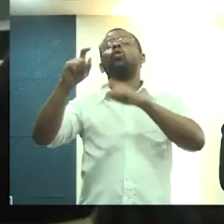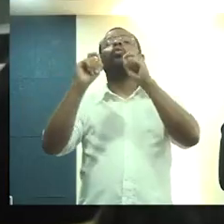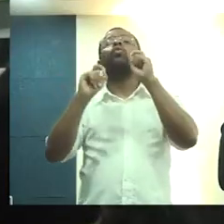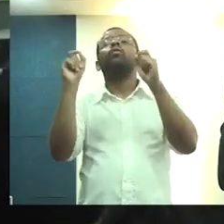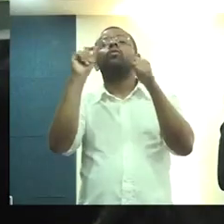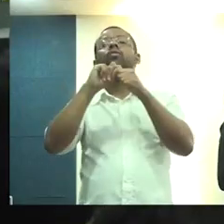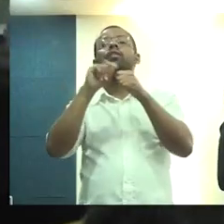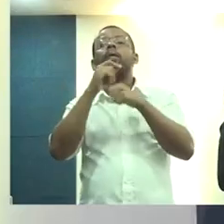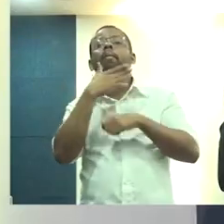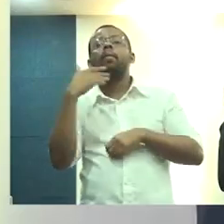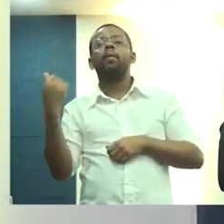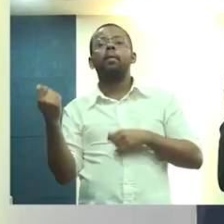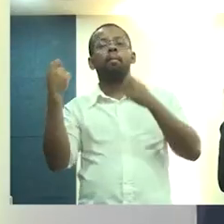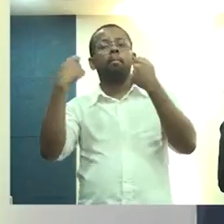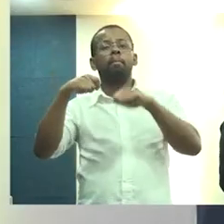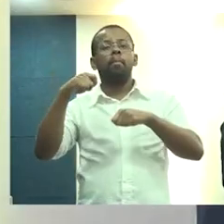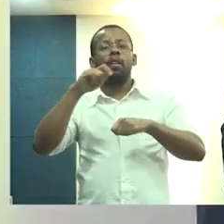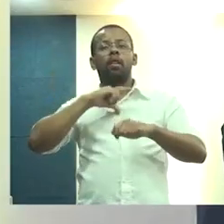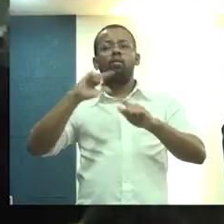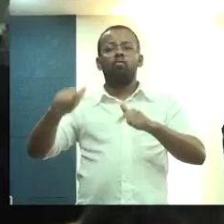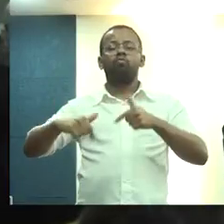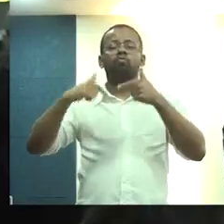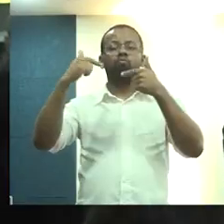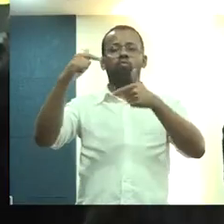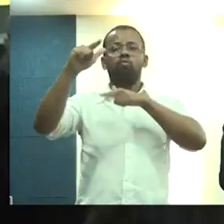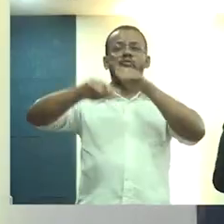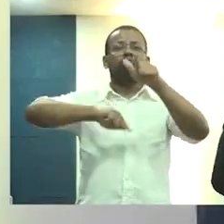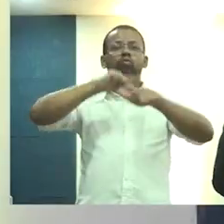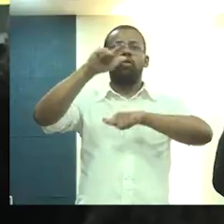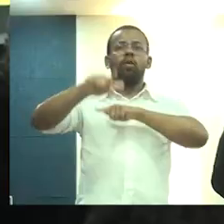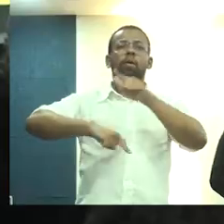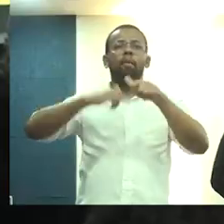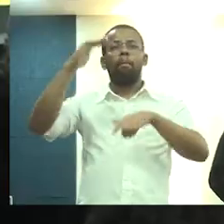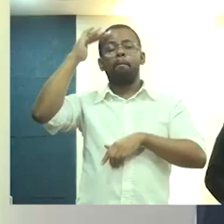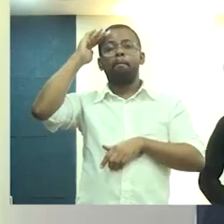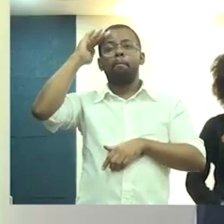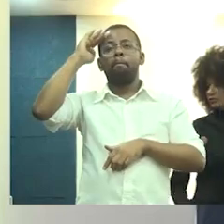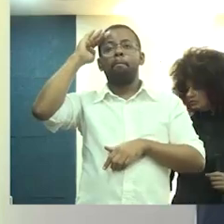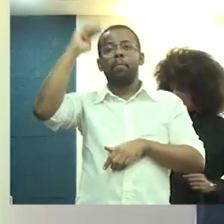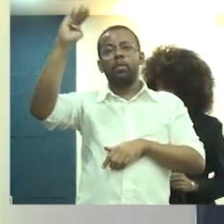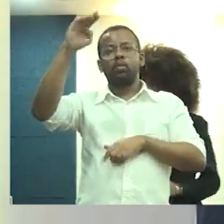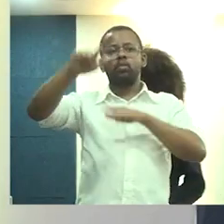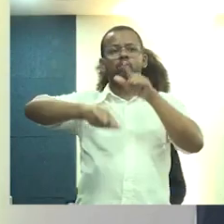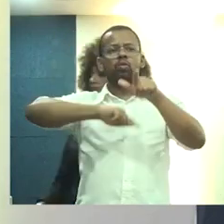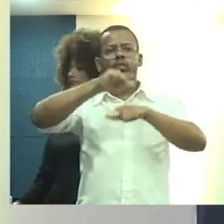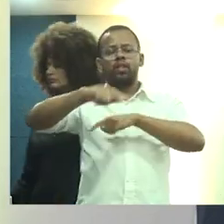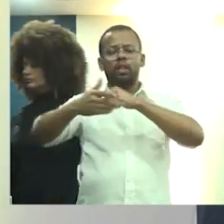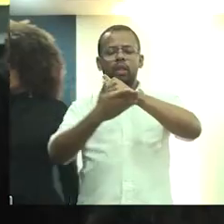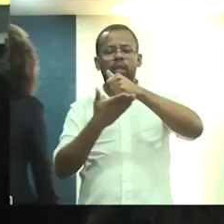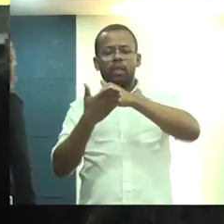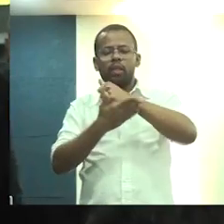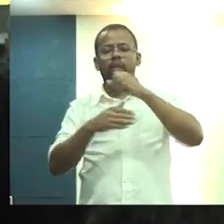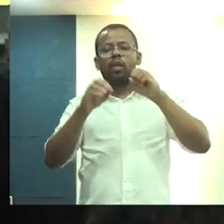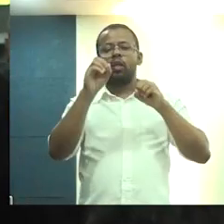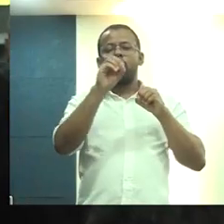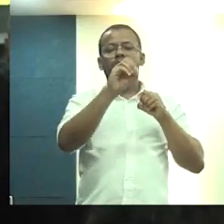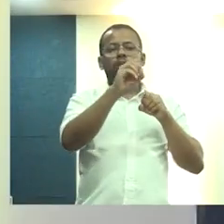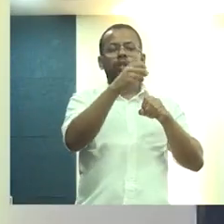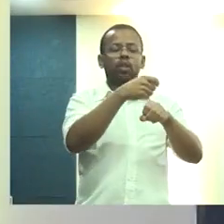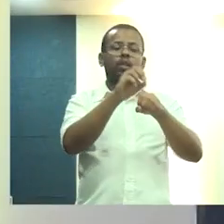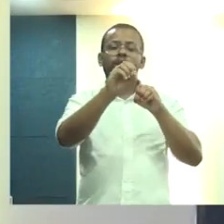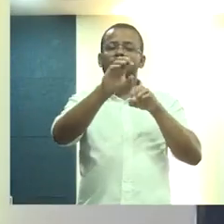melhor precisa enfrentar a tarefa principal do trabalho de base e da educação do povo.